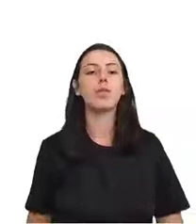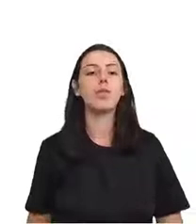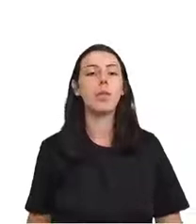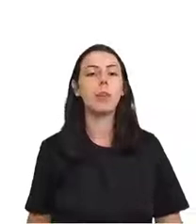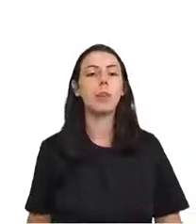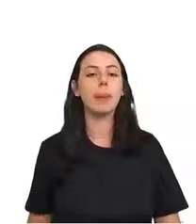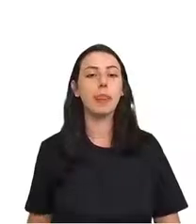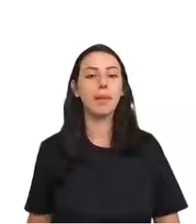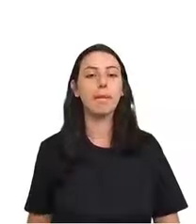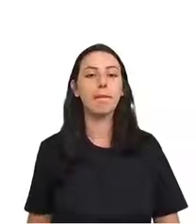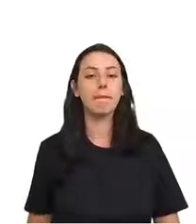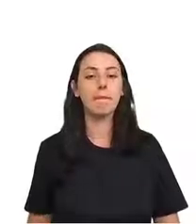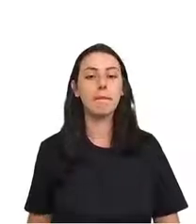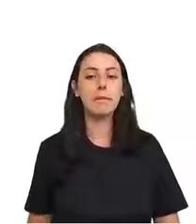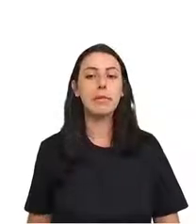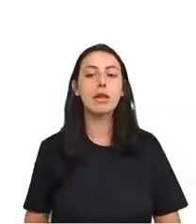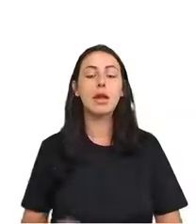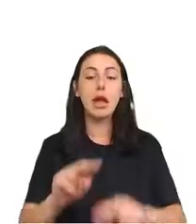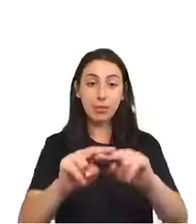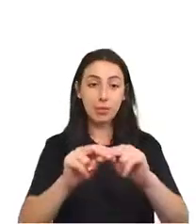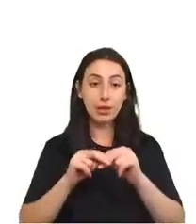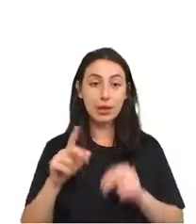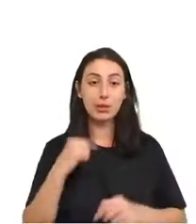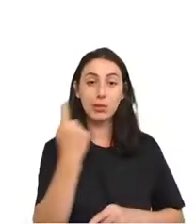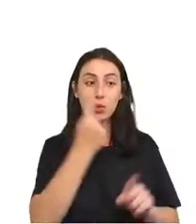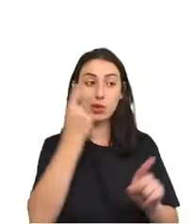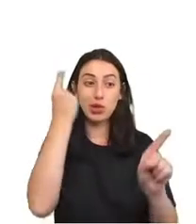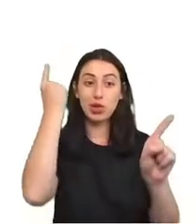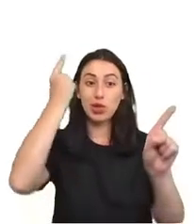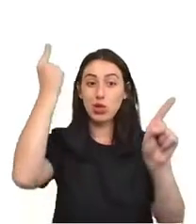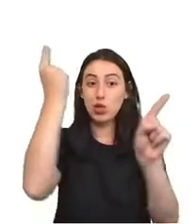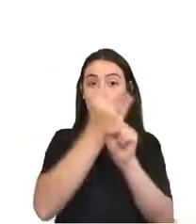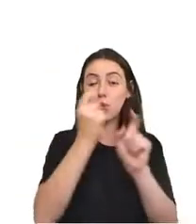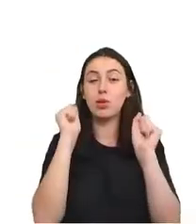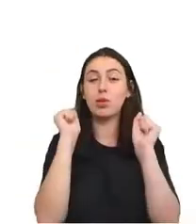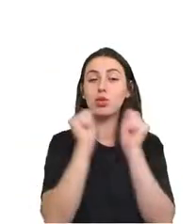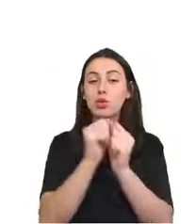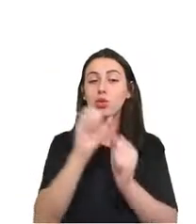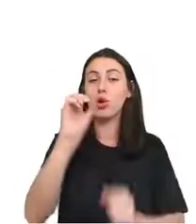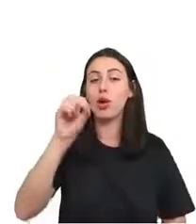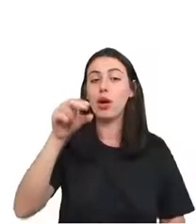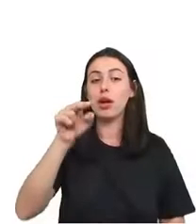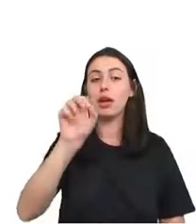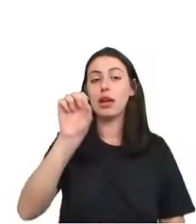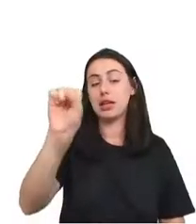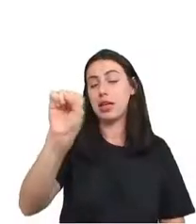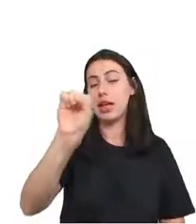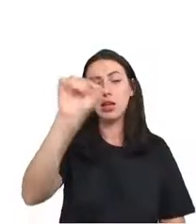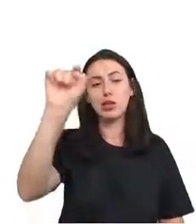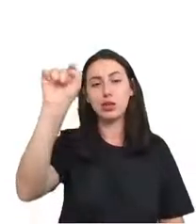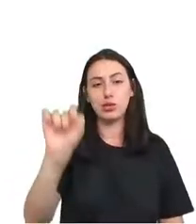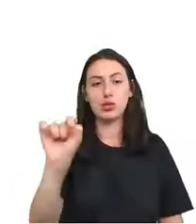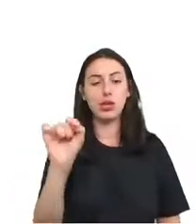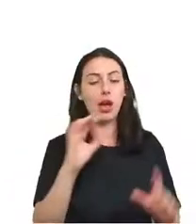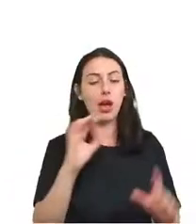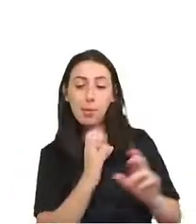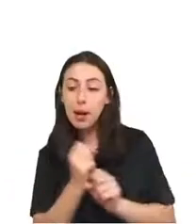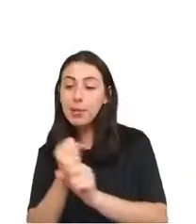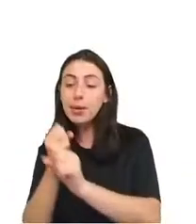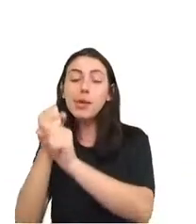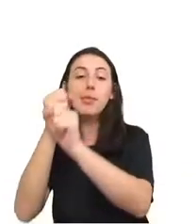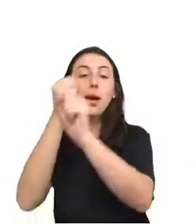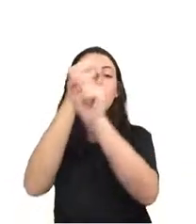infecções. Isso foi descoberto pela OMS, também sugerindo que essas subcontagens foram reais